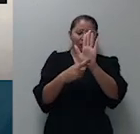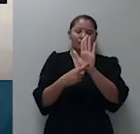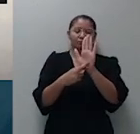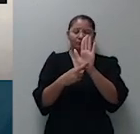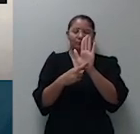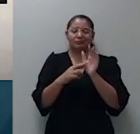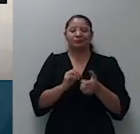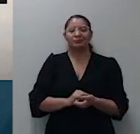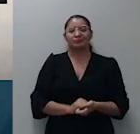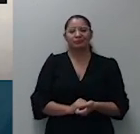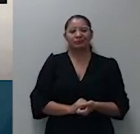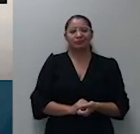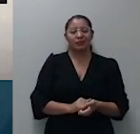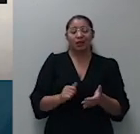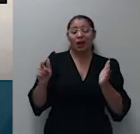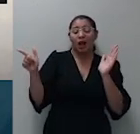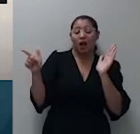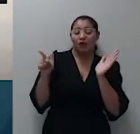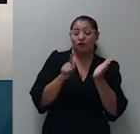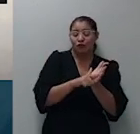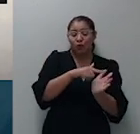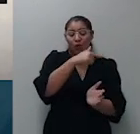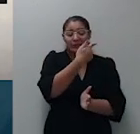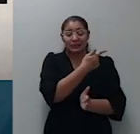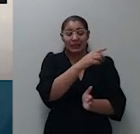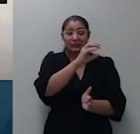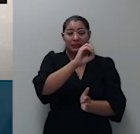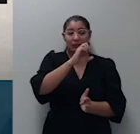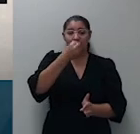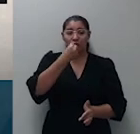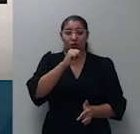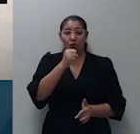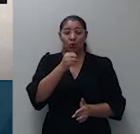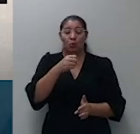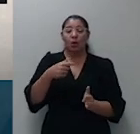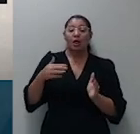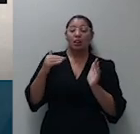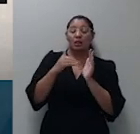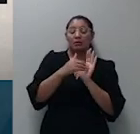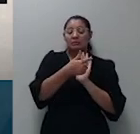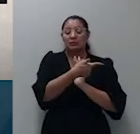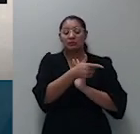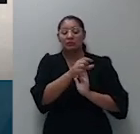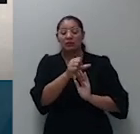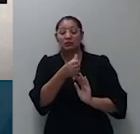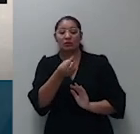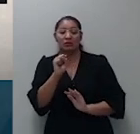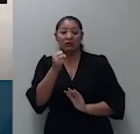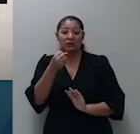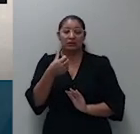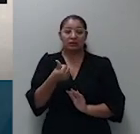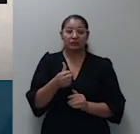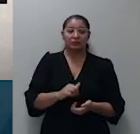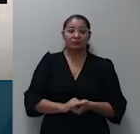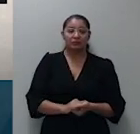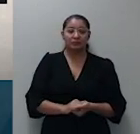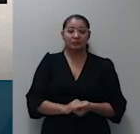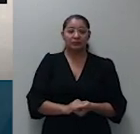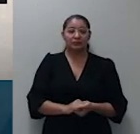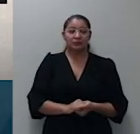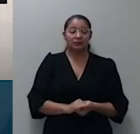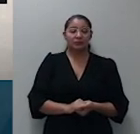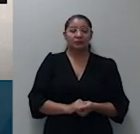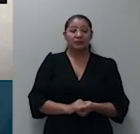778 e 686, tendo